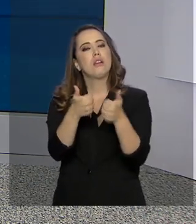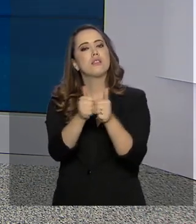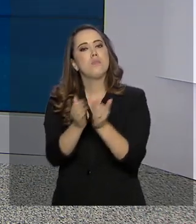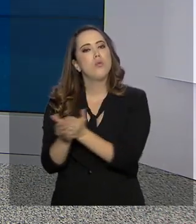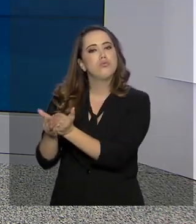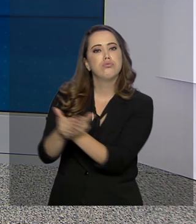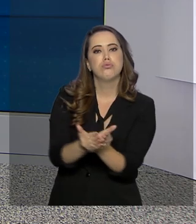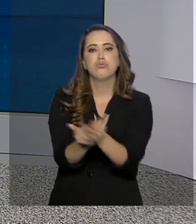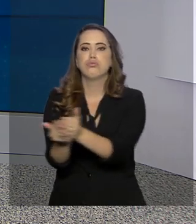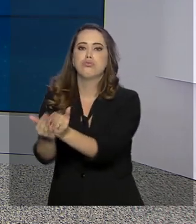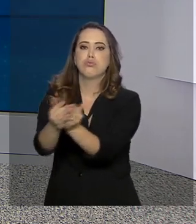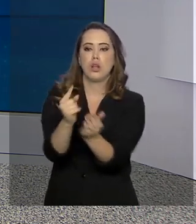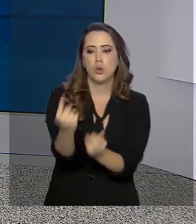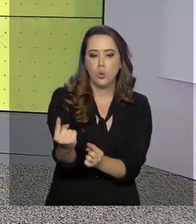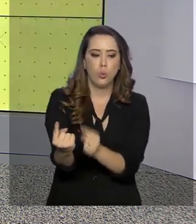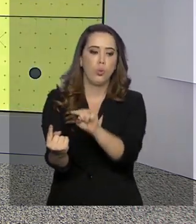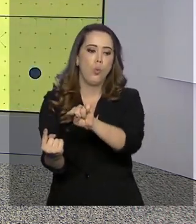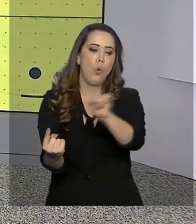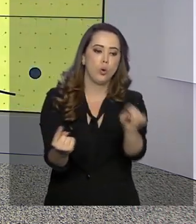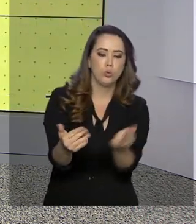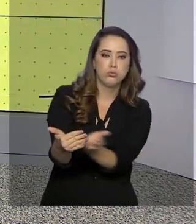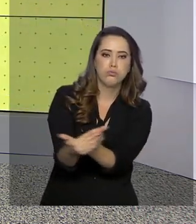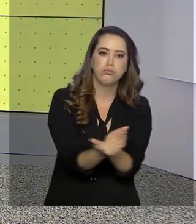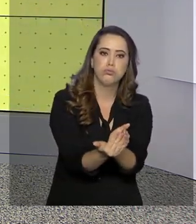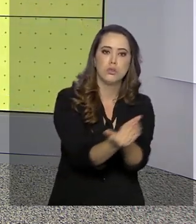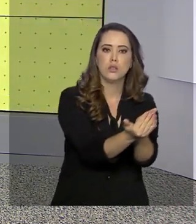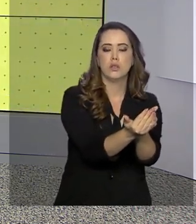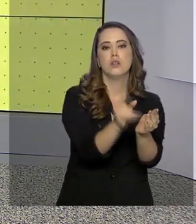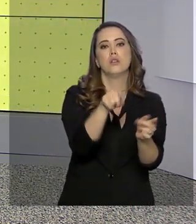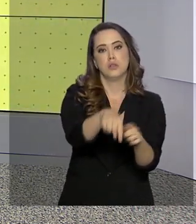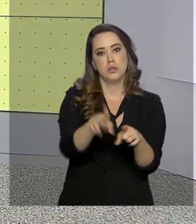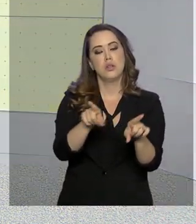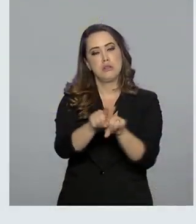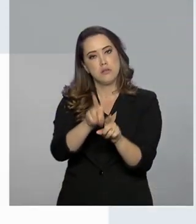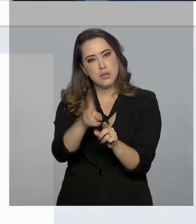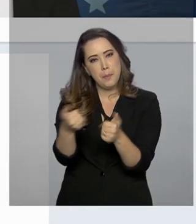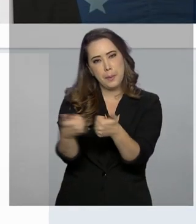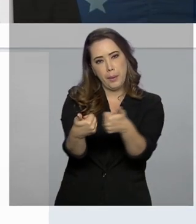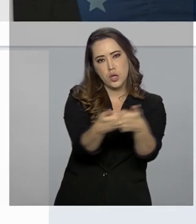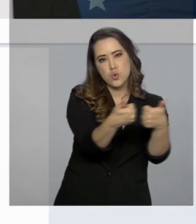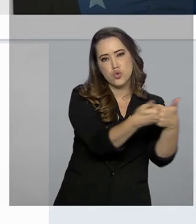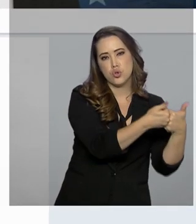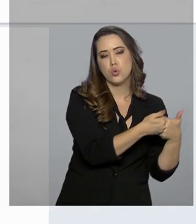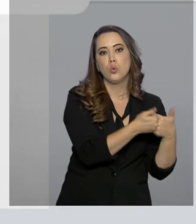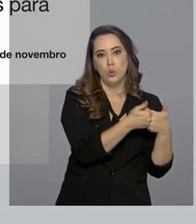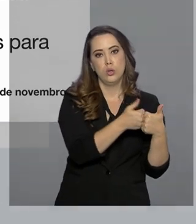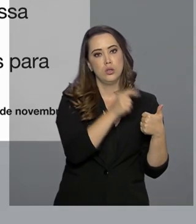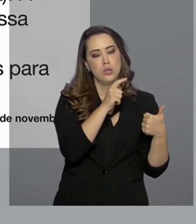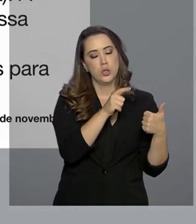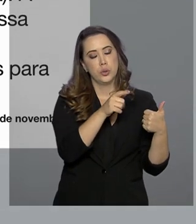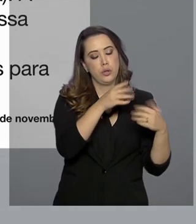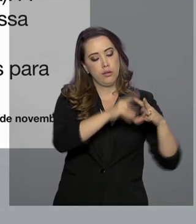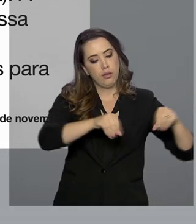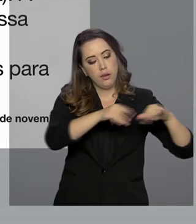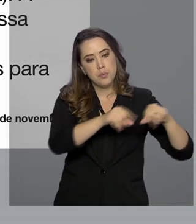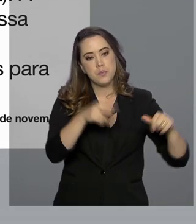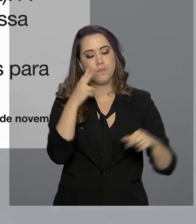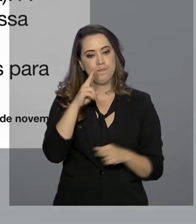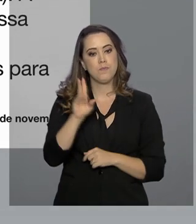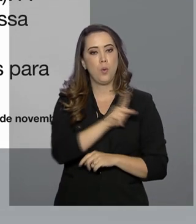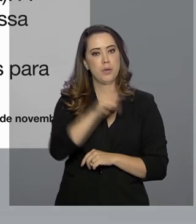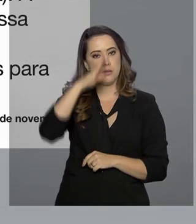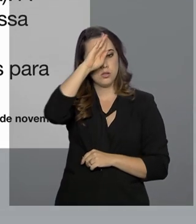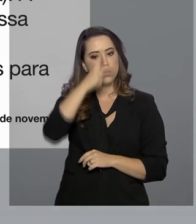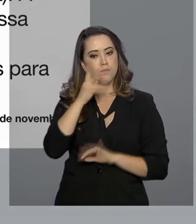navegação entre portos marítimos sem perder a costa de vista. Pelo Twitter, o presidente Jair Bolsonaro comemorou a medida.